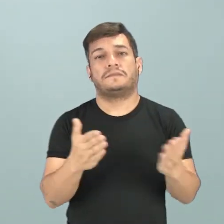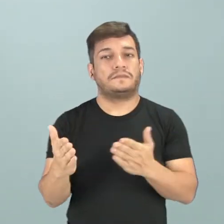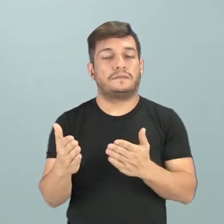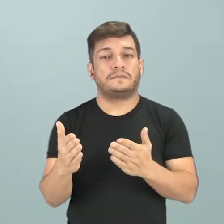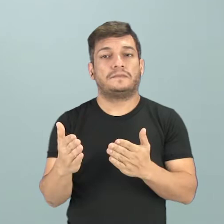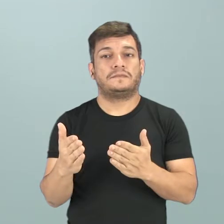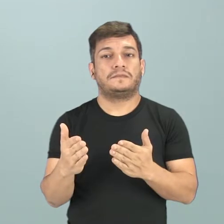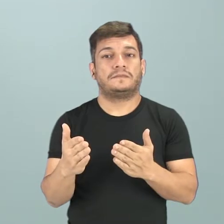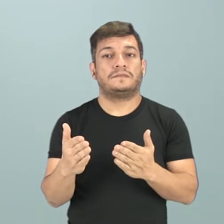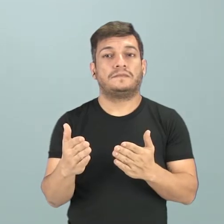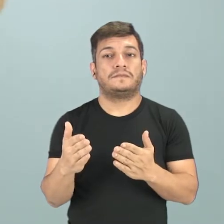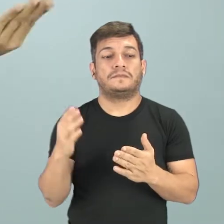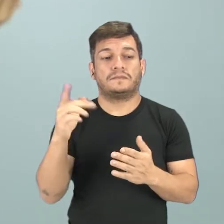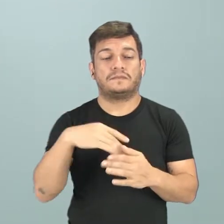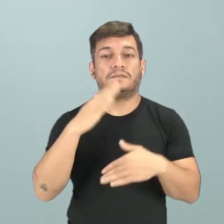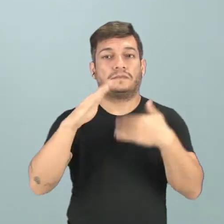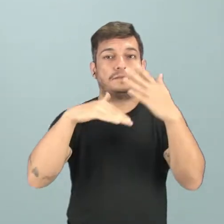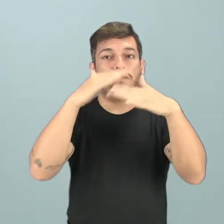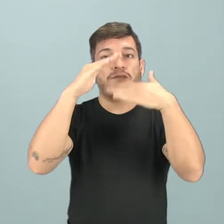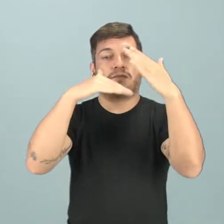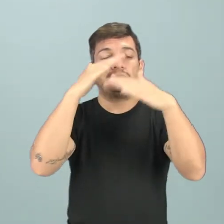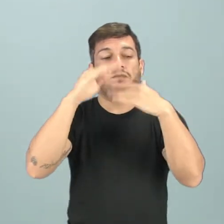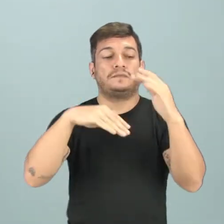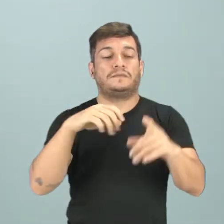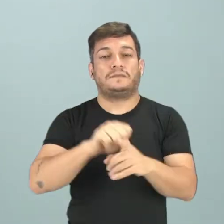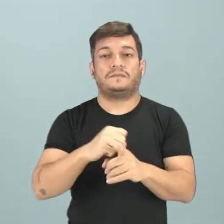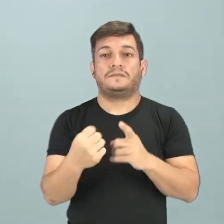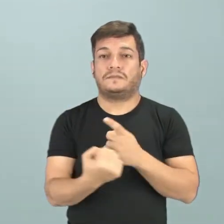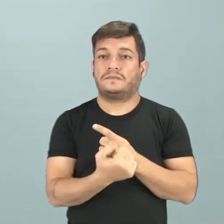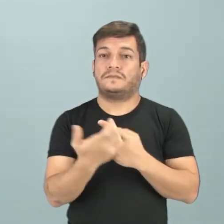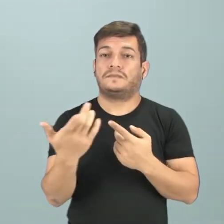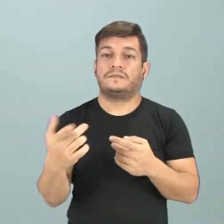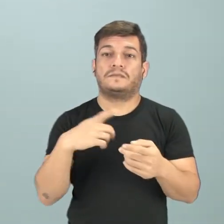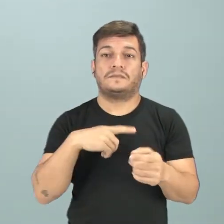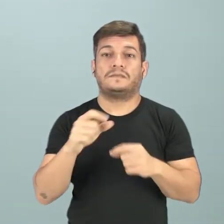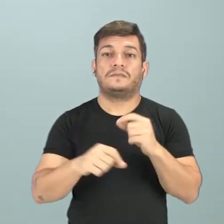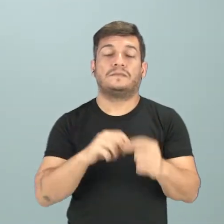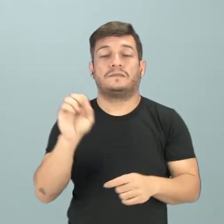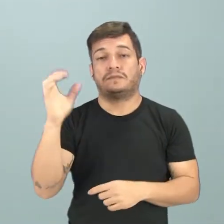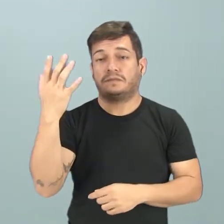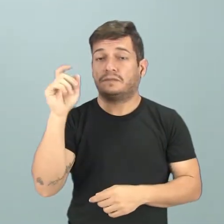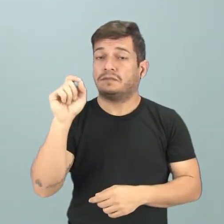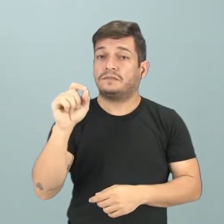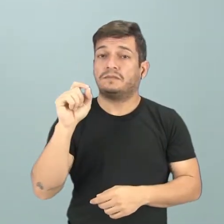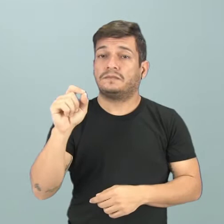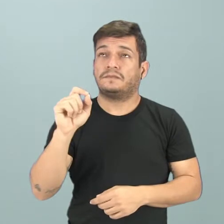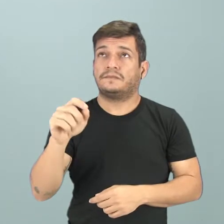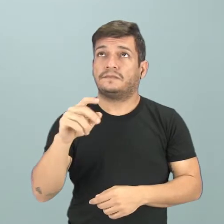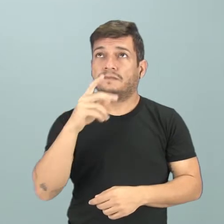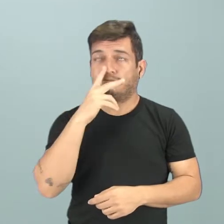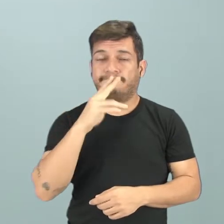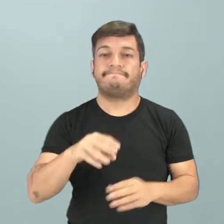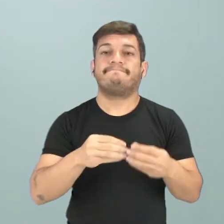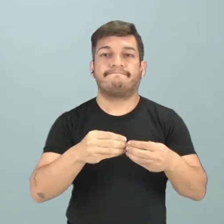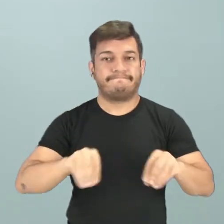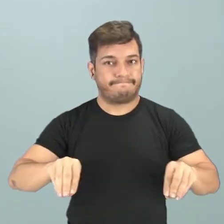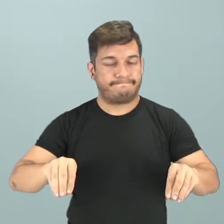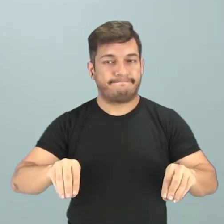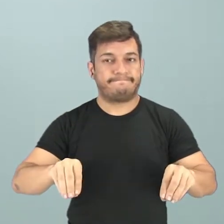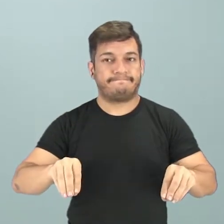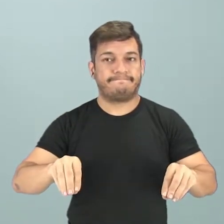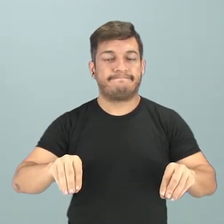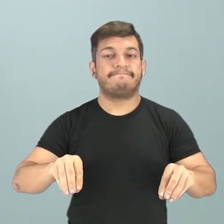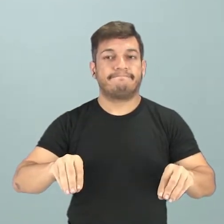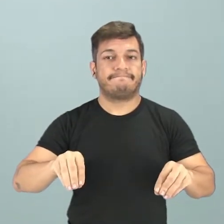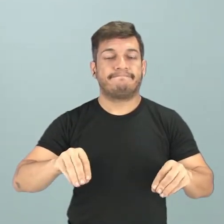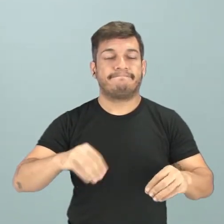últimas décadas, o desenvolvimento da sociedade tem causado fortes prejuízos aos